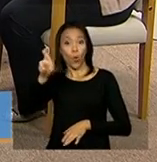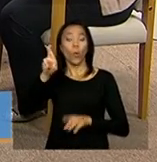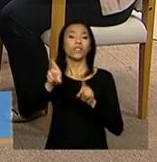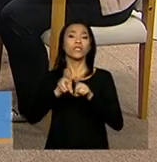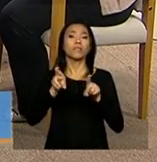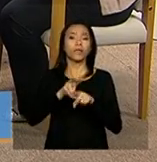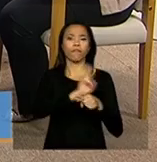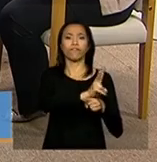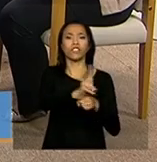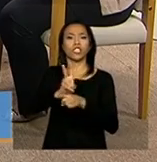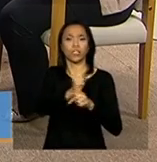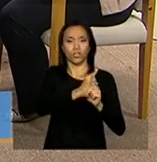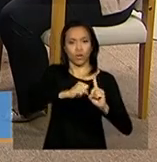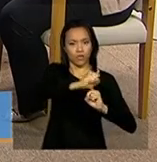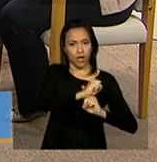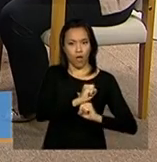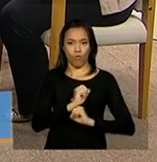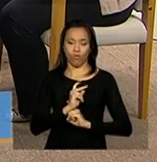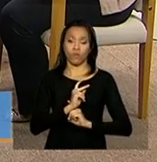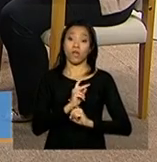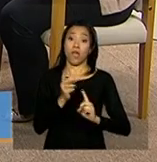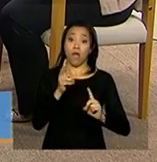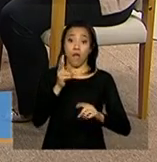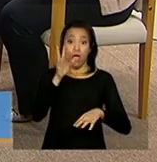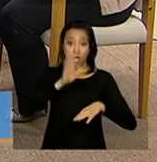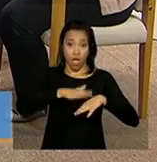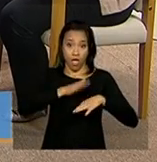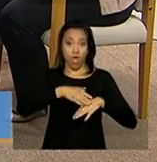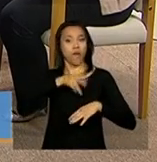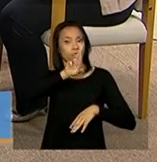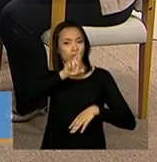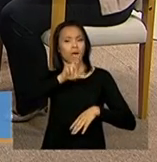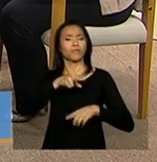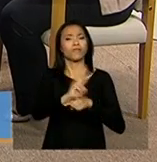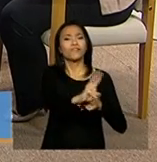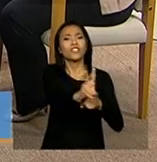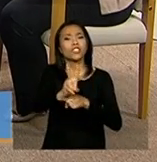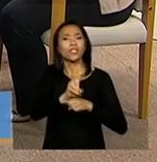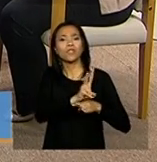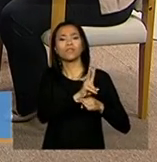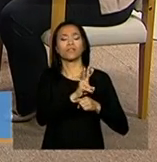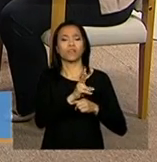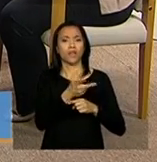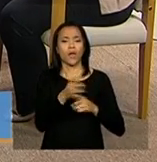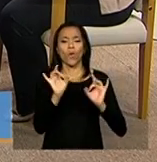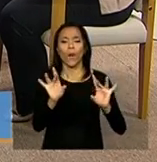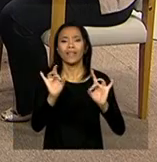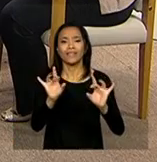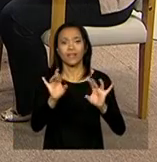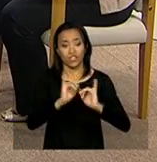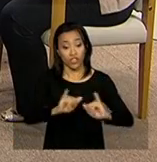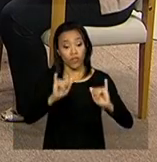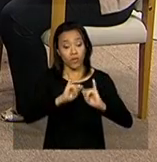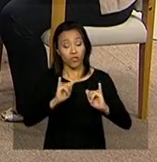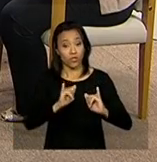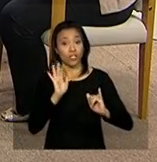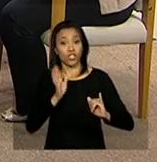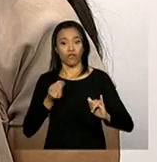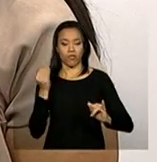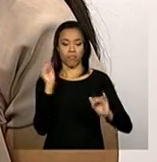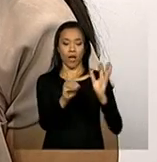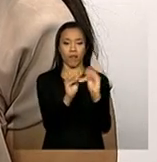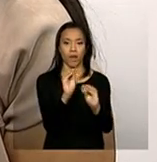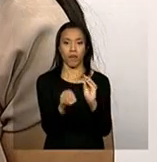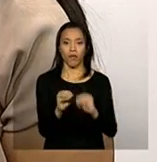nos municípios. O papel da vigilância é verificar a qualidade das informações que foram prestadas e